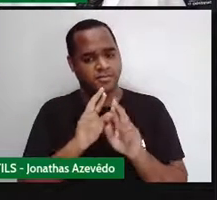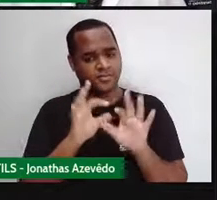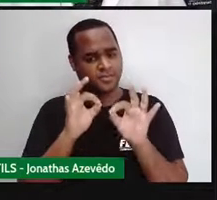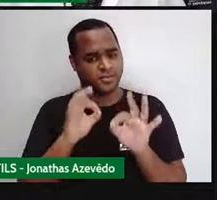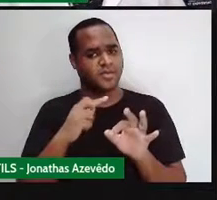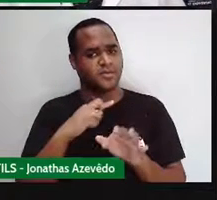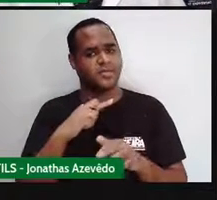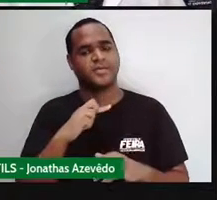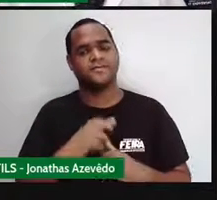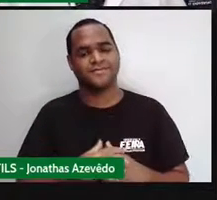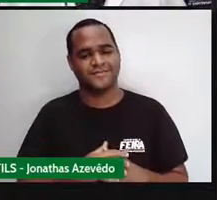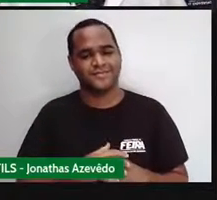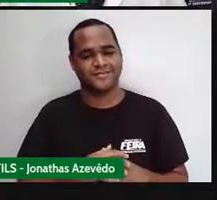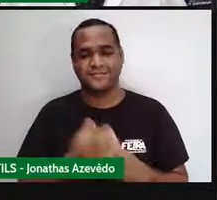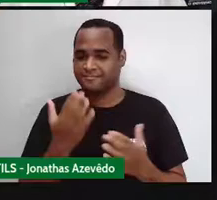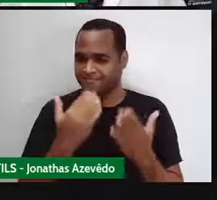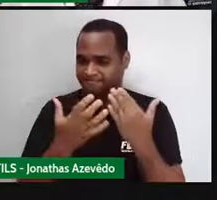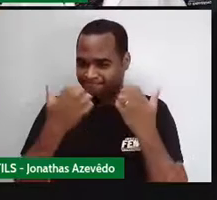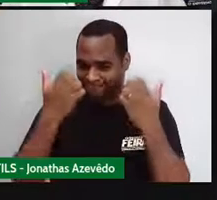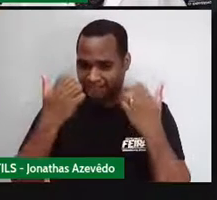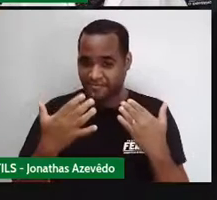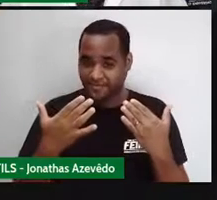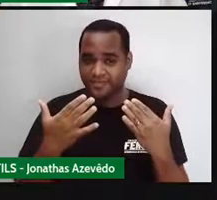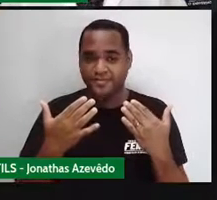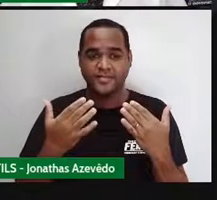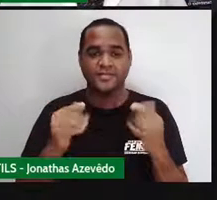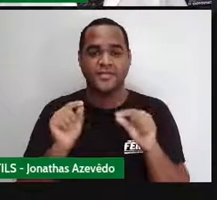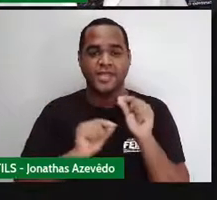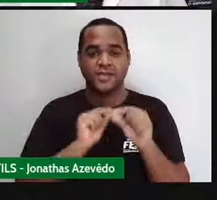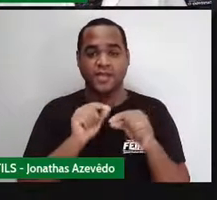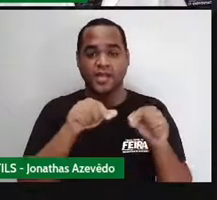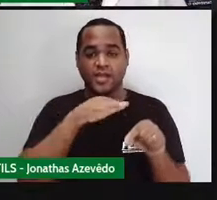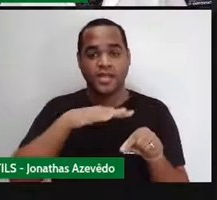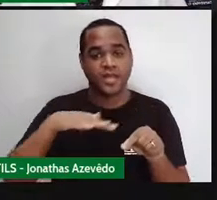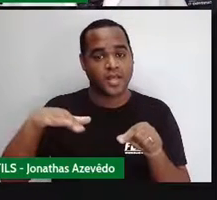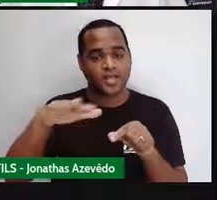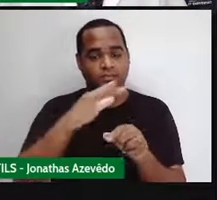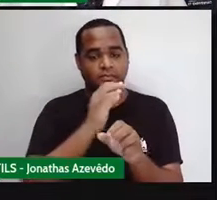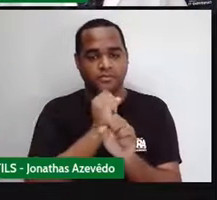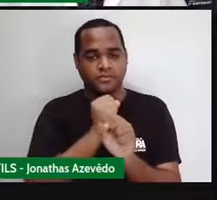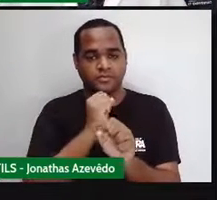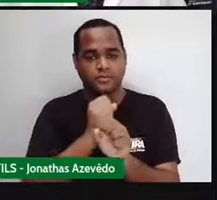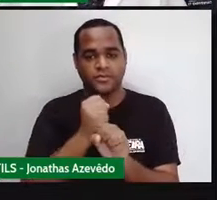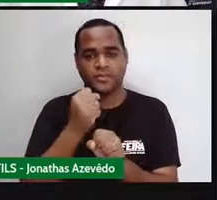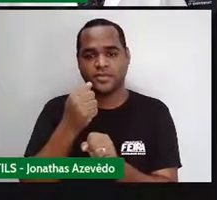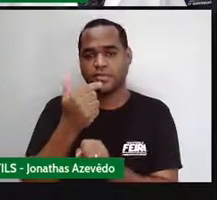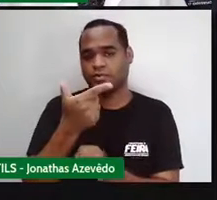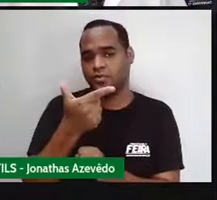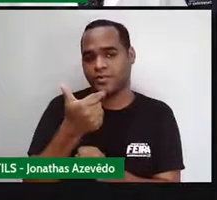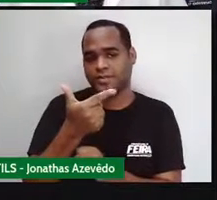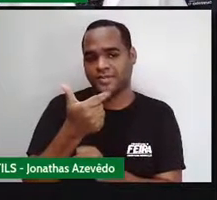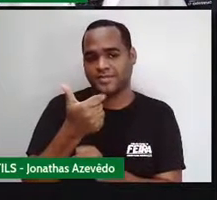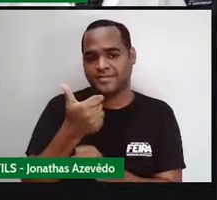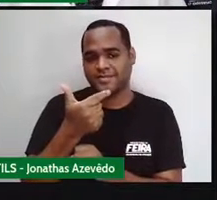Não é verdade? Então, vem comigo. Porque a área desse losango vai ser